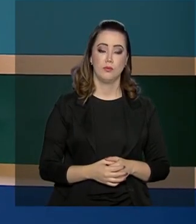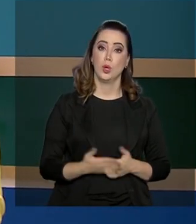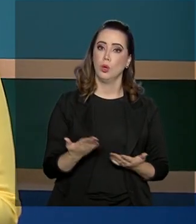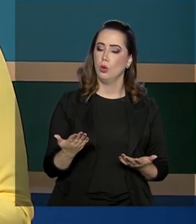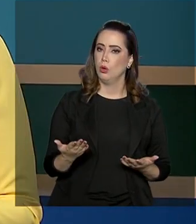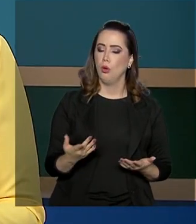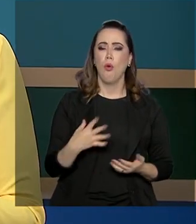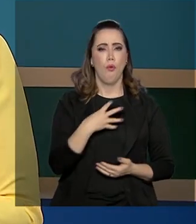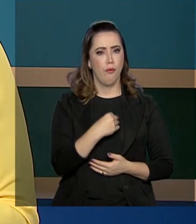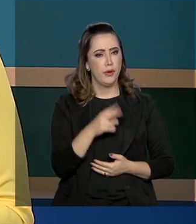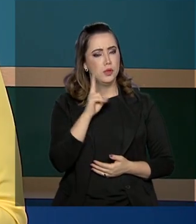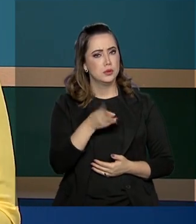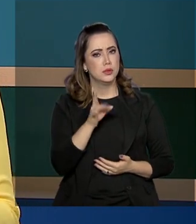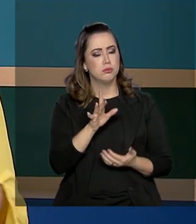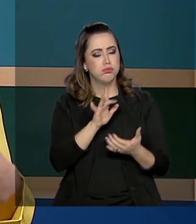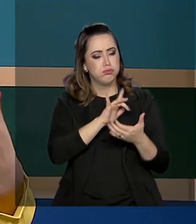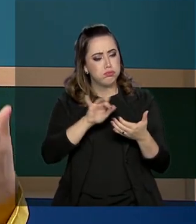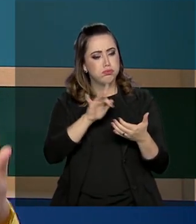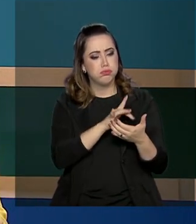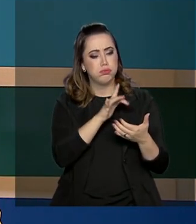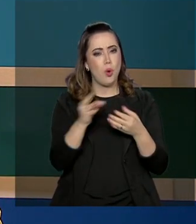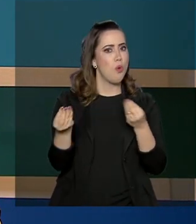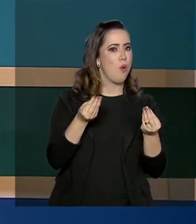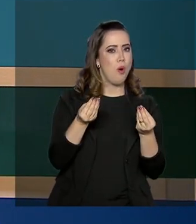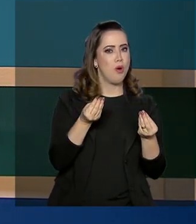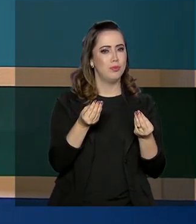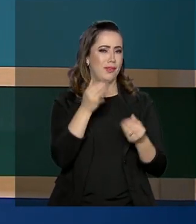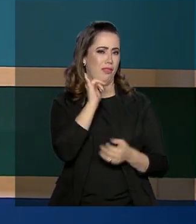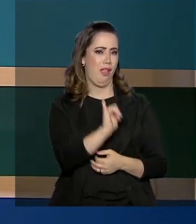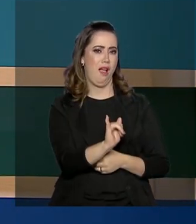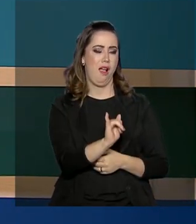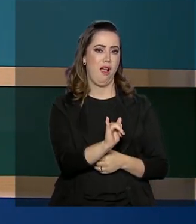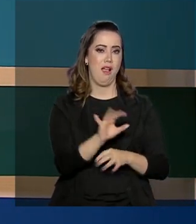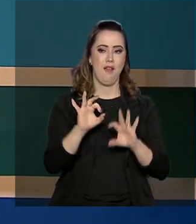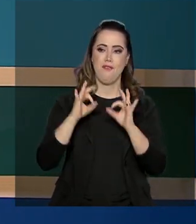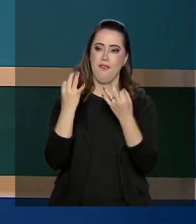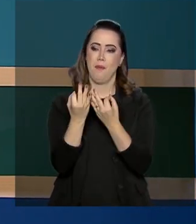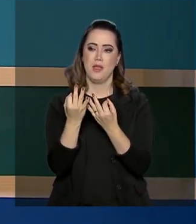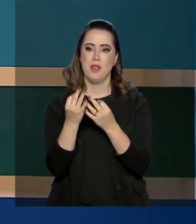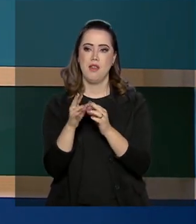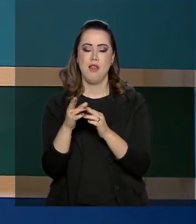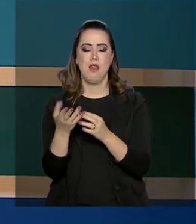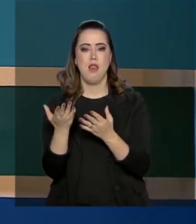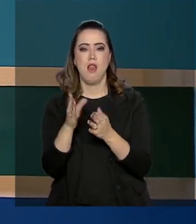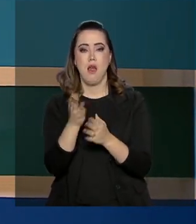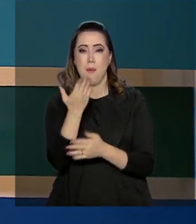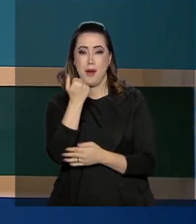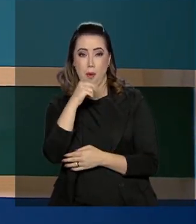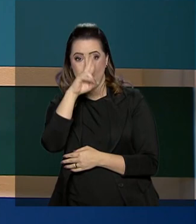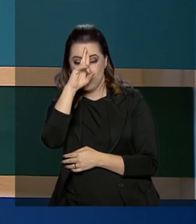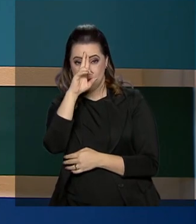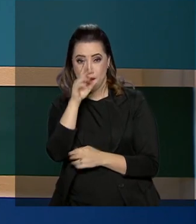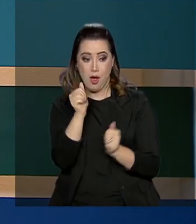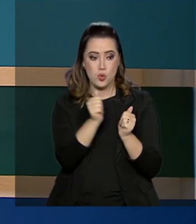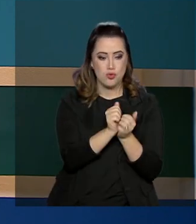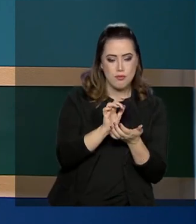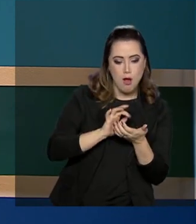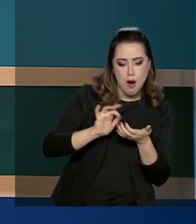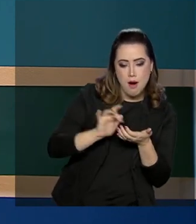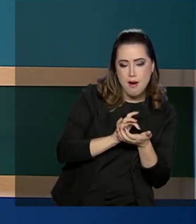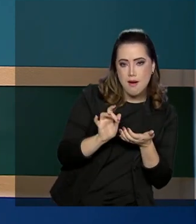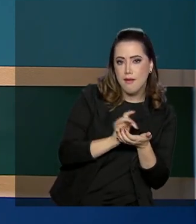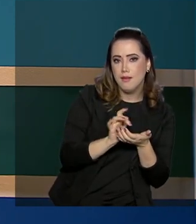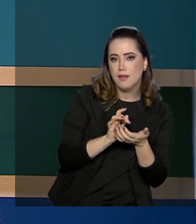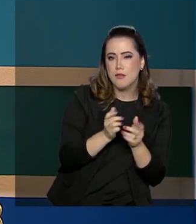filho não ficar muito tempo no celular ou reunir a família para almoçar sem que o aparelho também esteja presente à mesa vem se tornando um desafio para